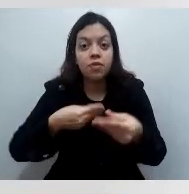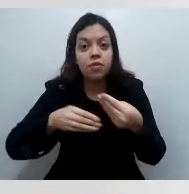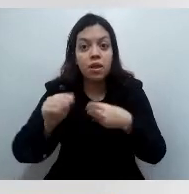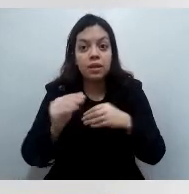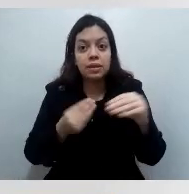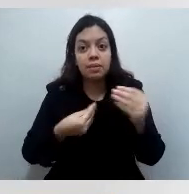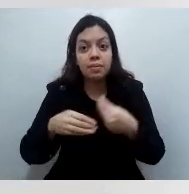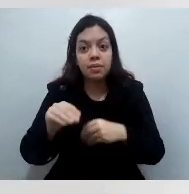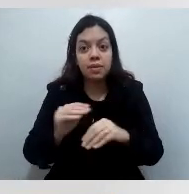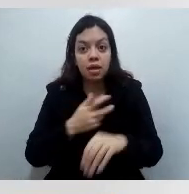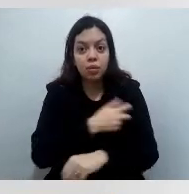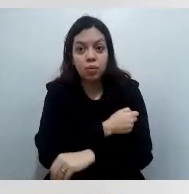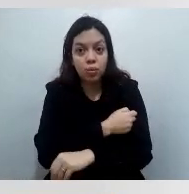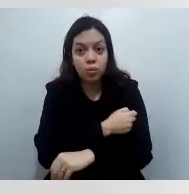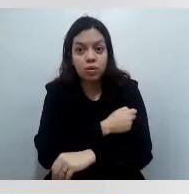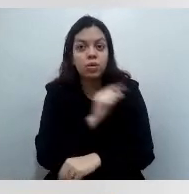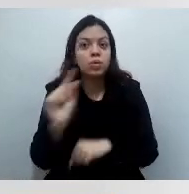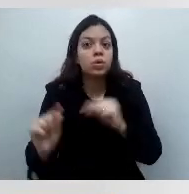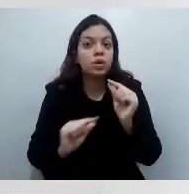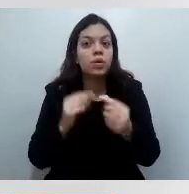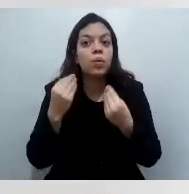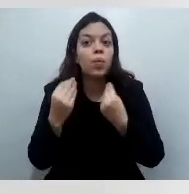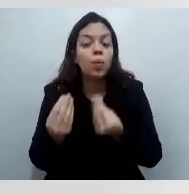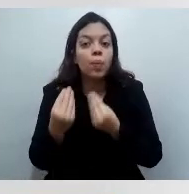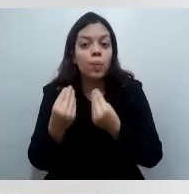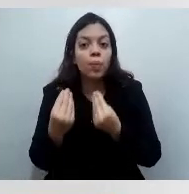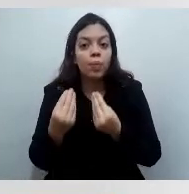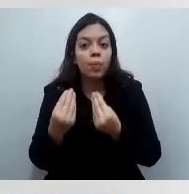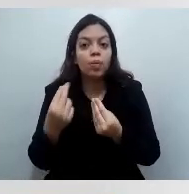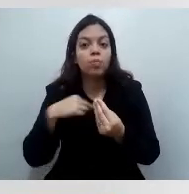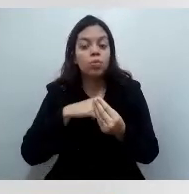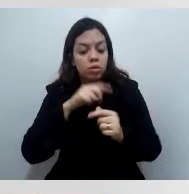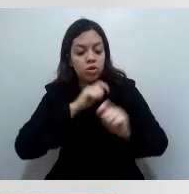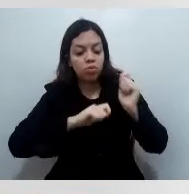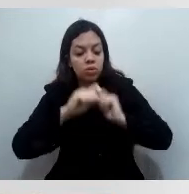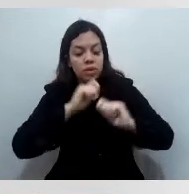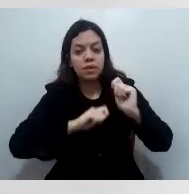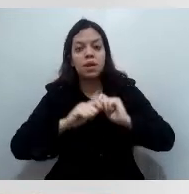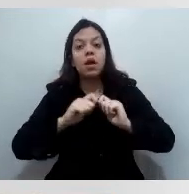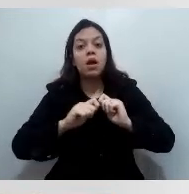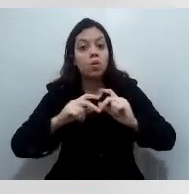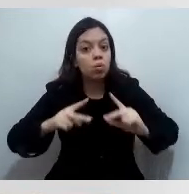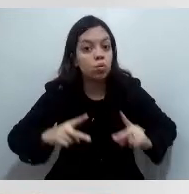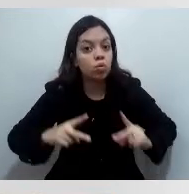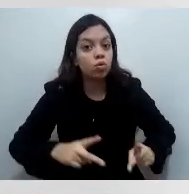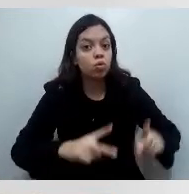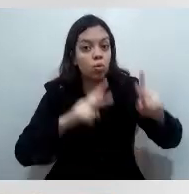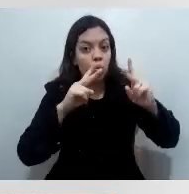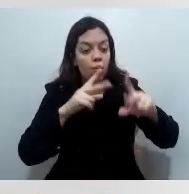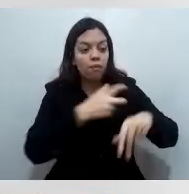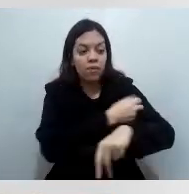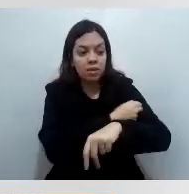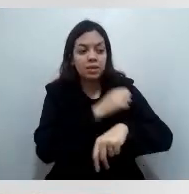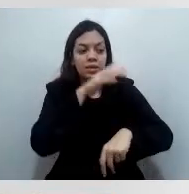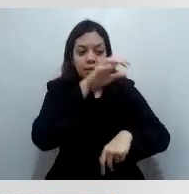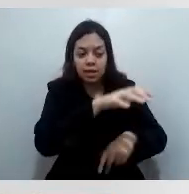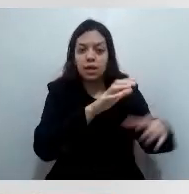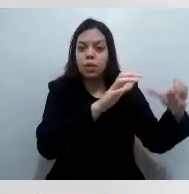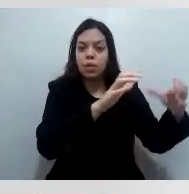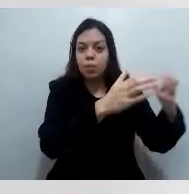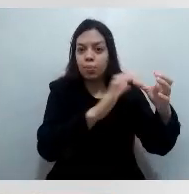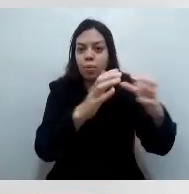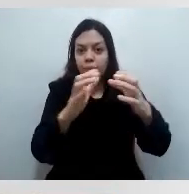administrar de tal maneira que a gente continue vacinando esses grupos que eu acabei de citar e também